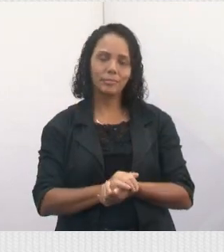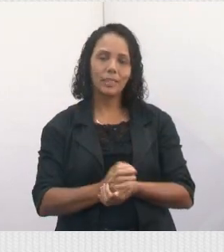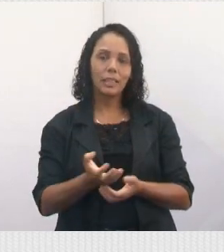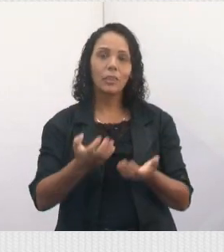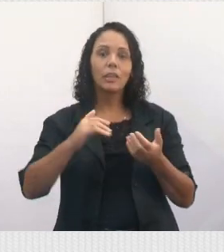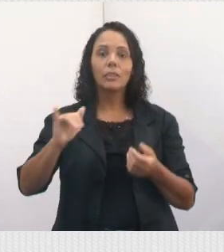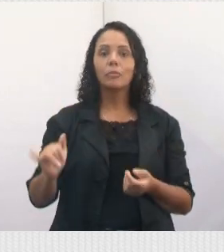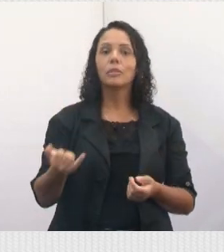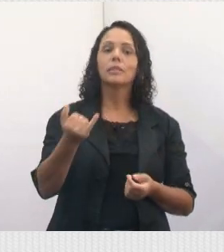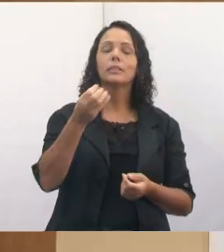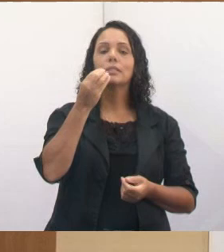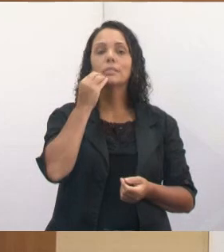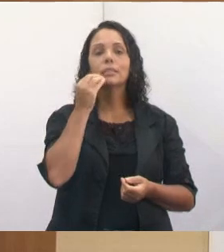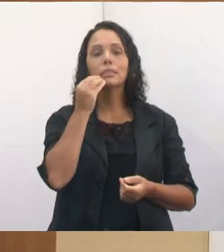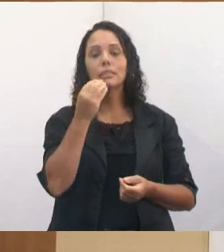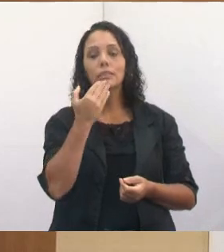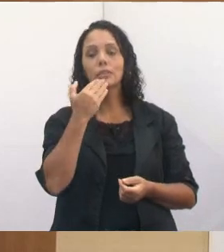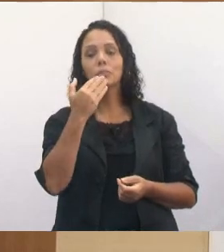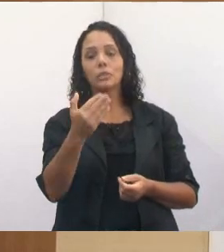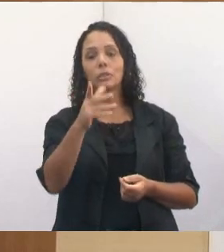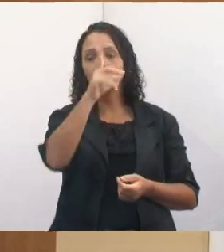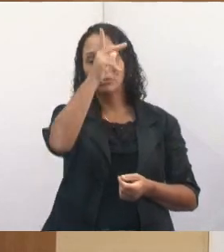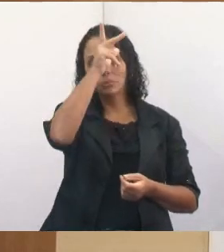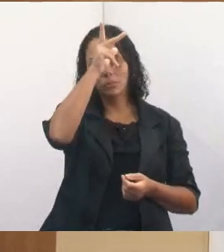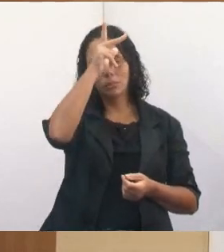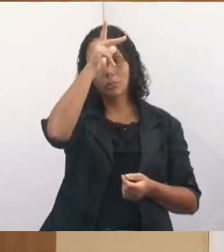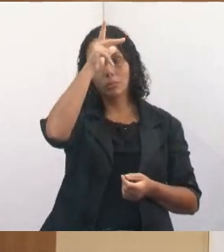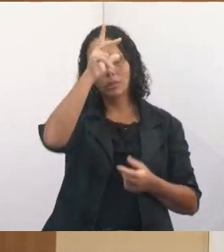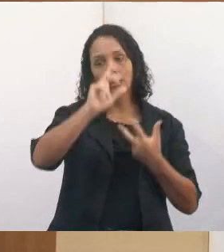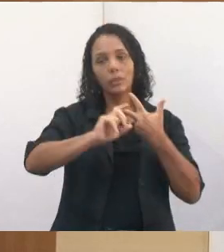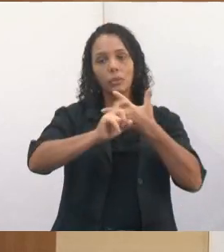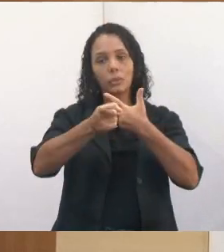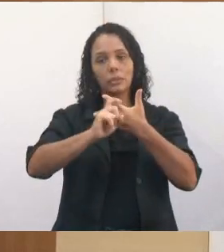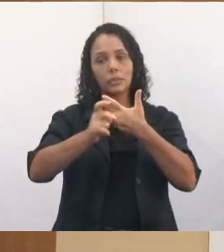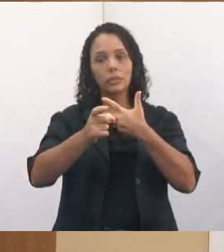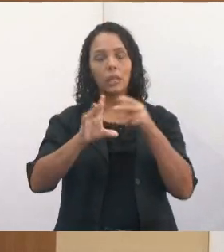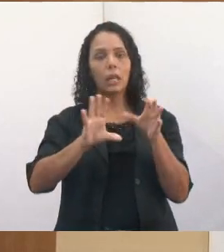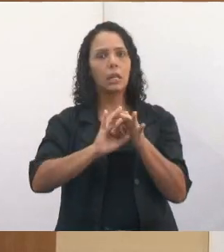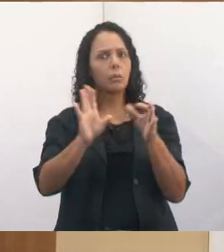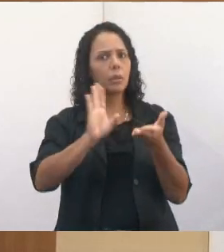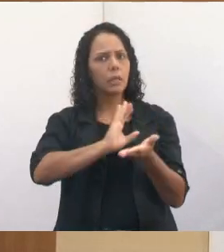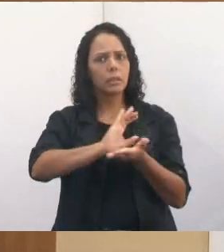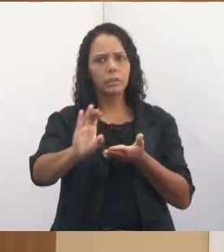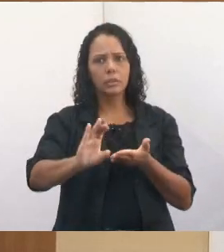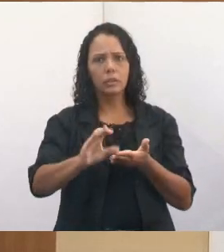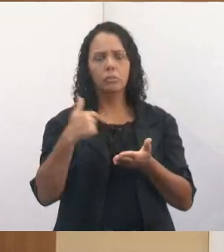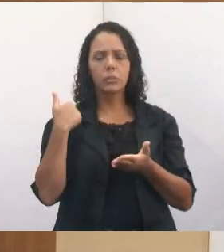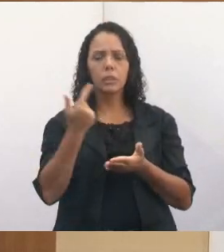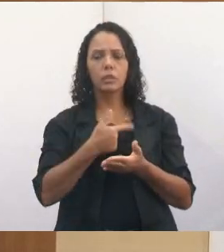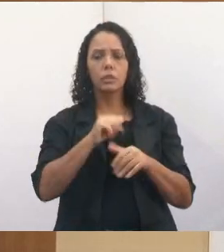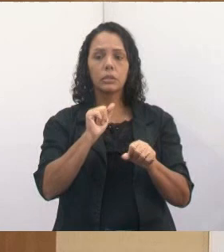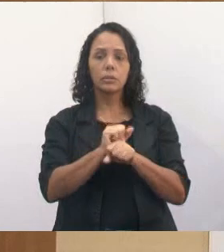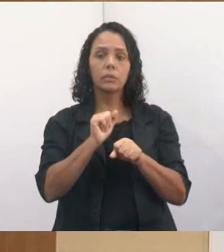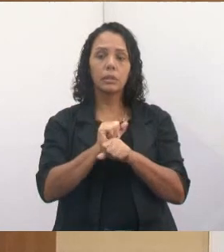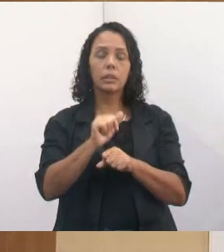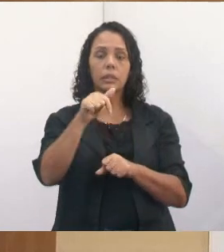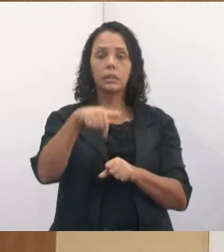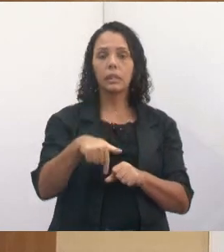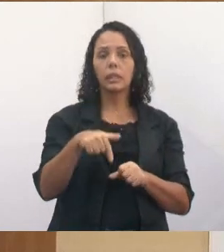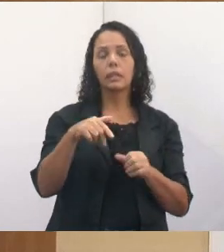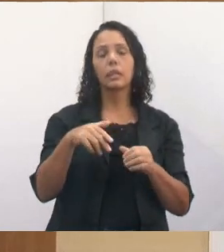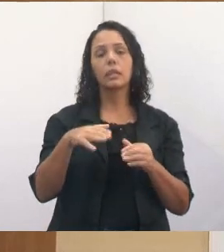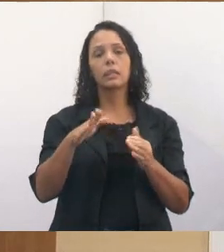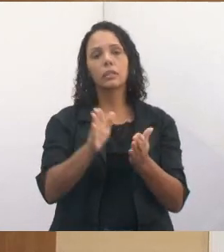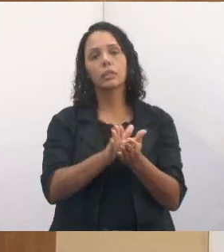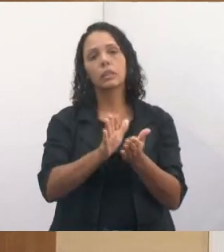oportunidade e pedir para o Executivo liberar as rações que nós estamos aguardando, porque tem um abrigo aqui chamado Cantinho